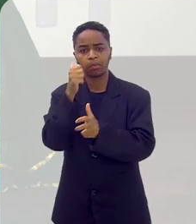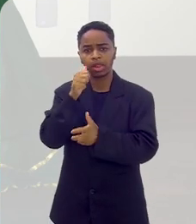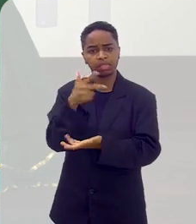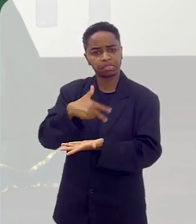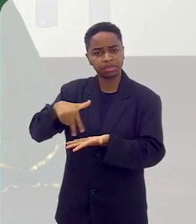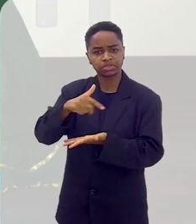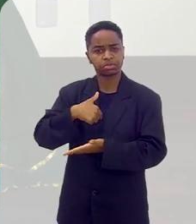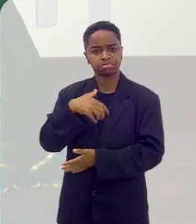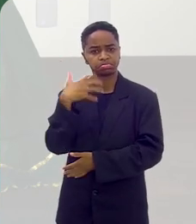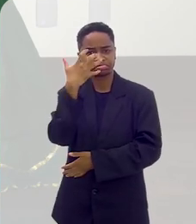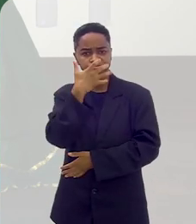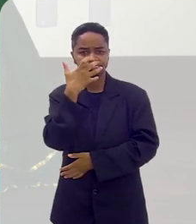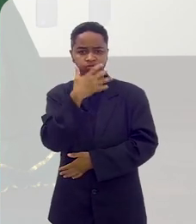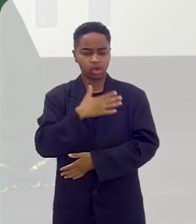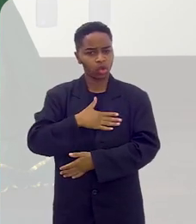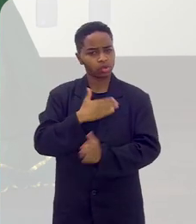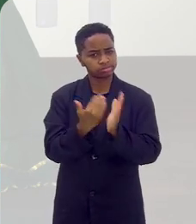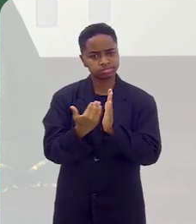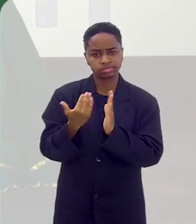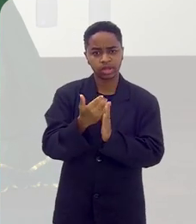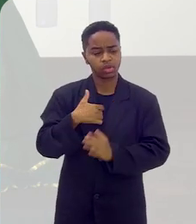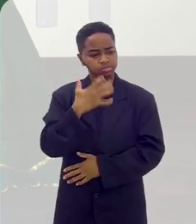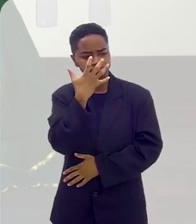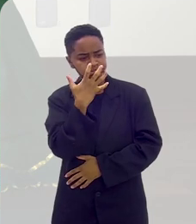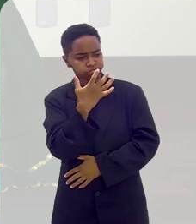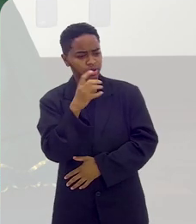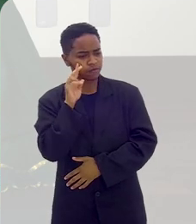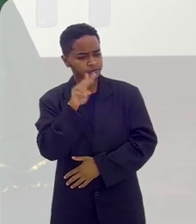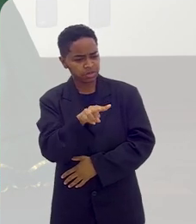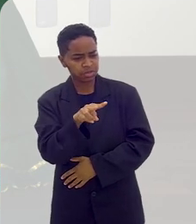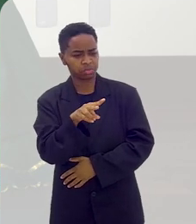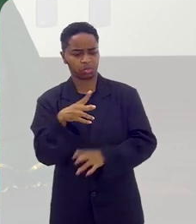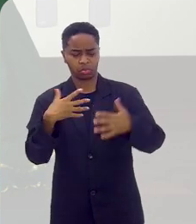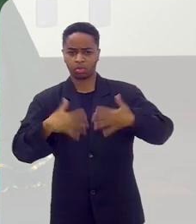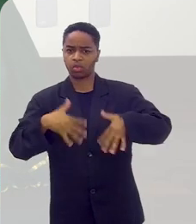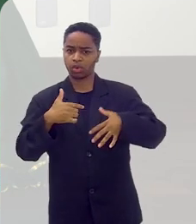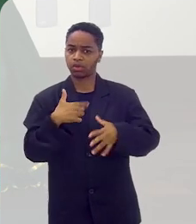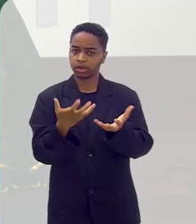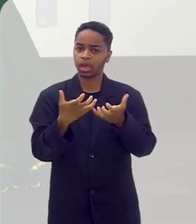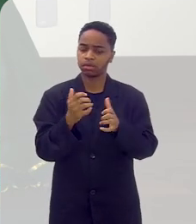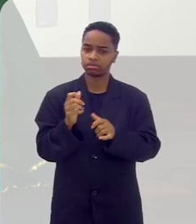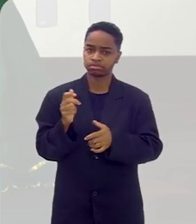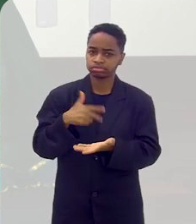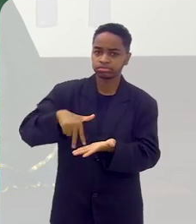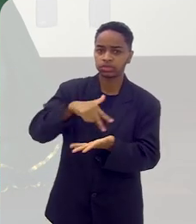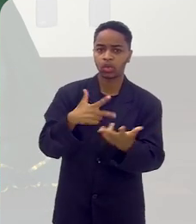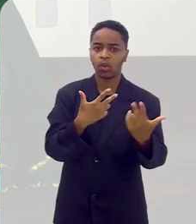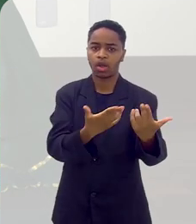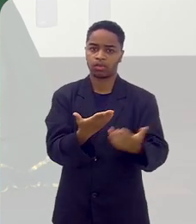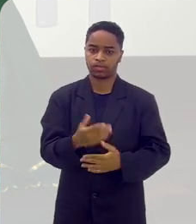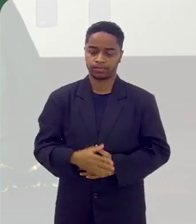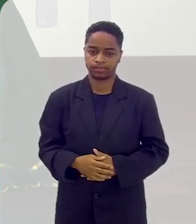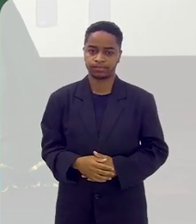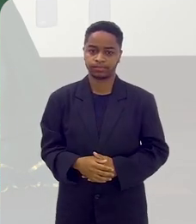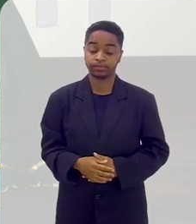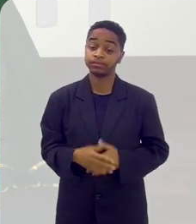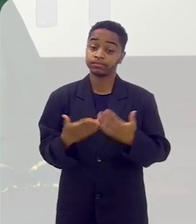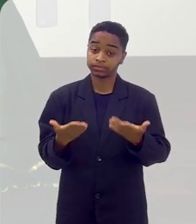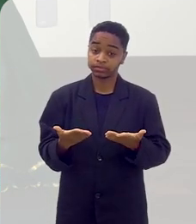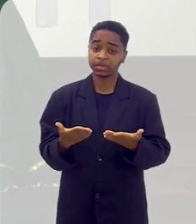apresentando. E foi paixão, assim, a primeira vista. Eu olhei assim, falei, é isso que eu quero pra minha vida.